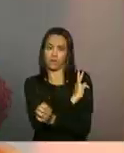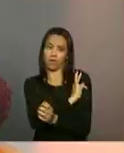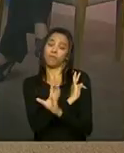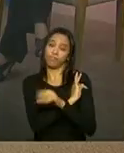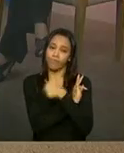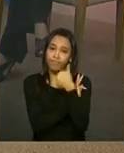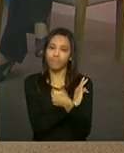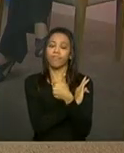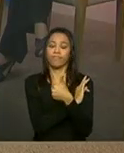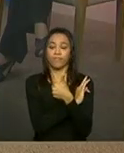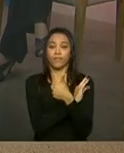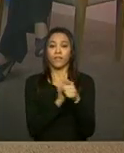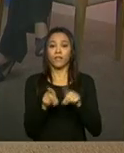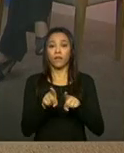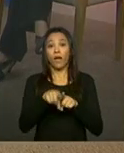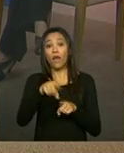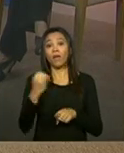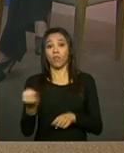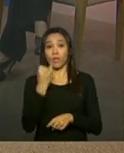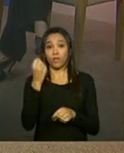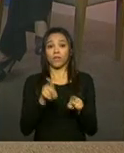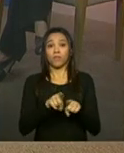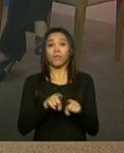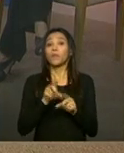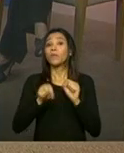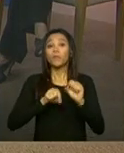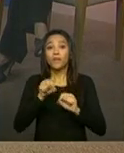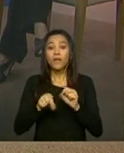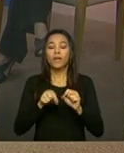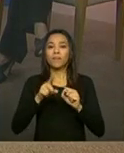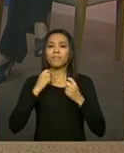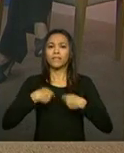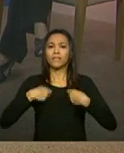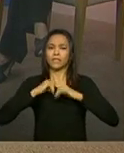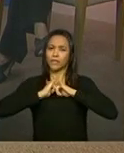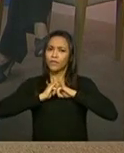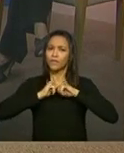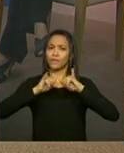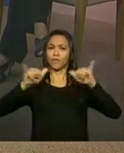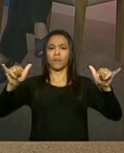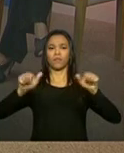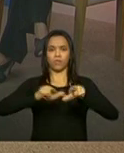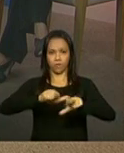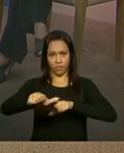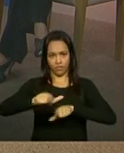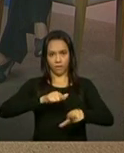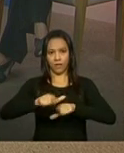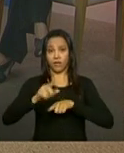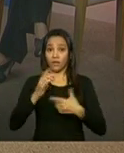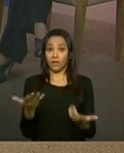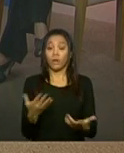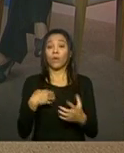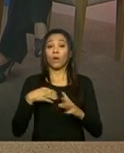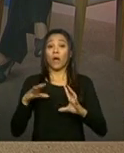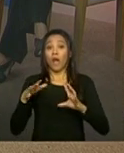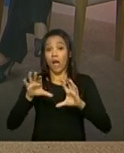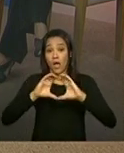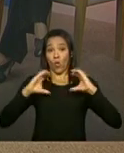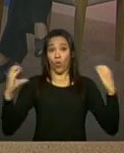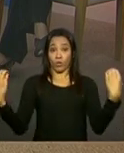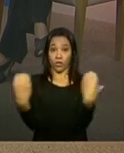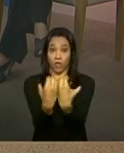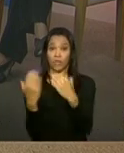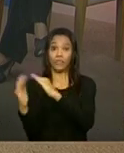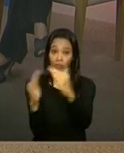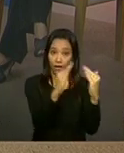A gente diz que é importante também que sejam divulgadas previamente as ações. Então, a comunidade, ela precisa saber que a equipe do